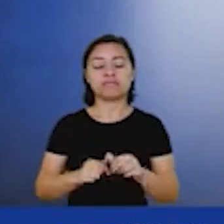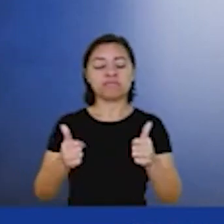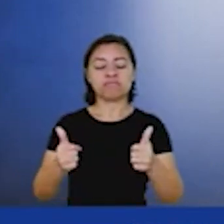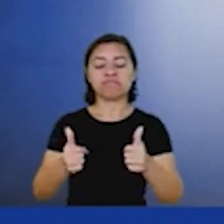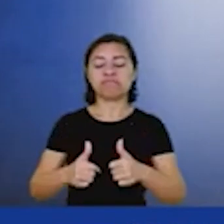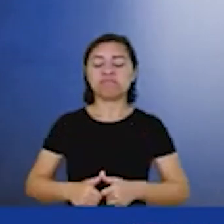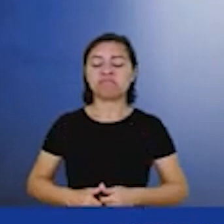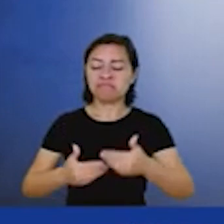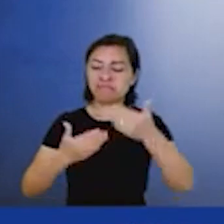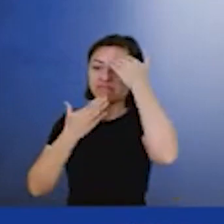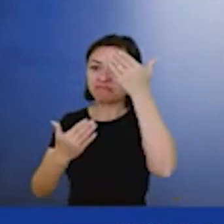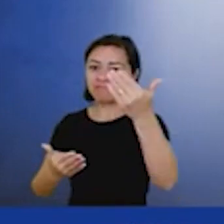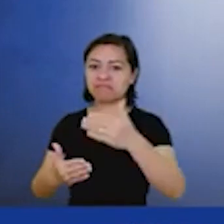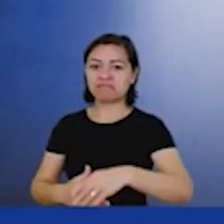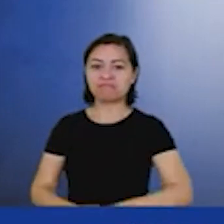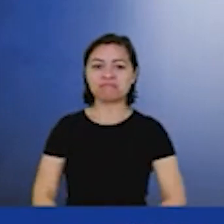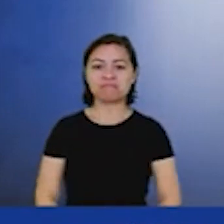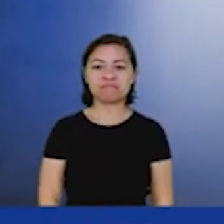muito obrigado gente